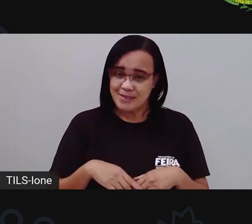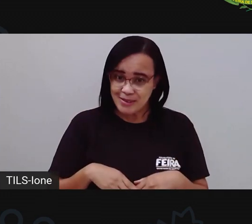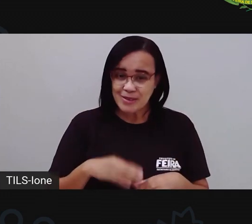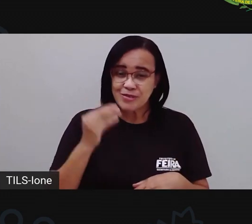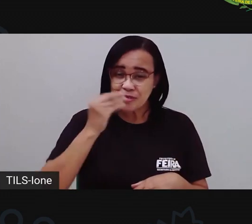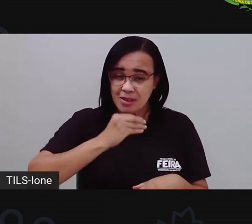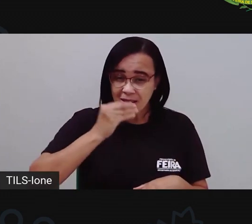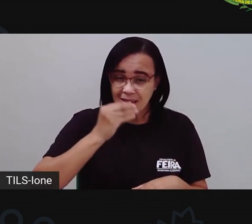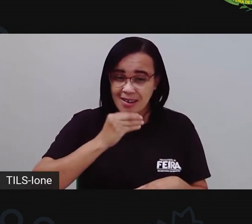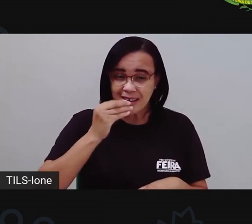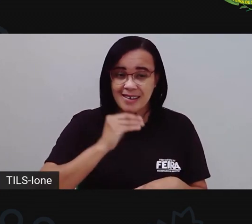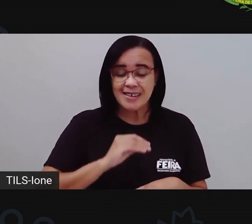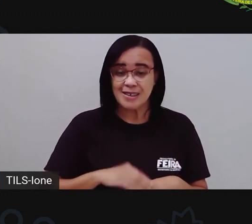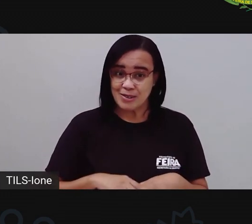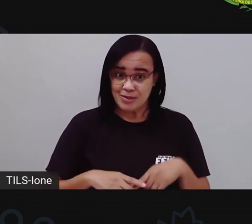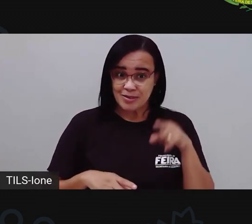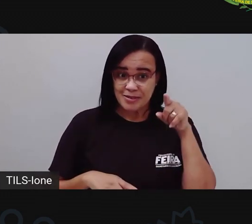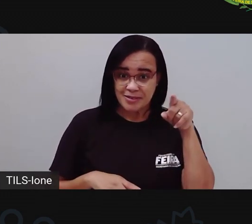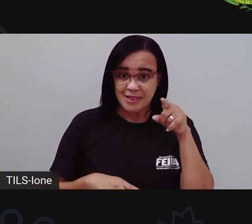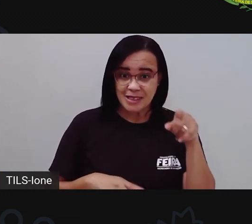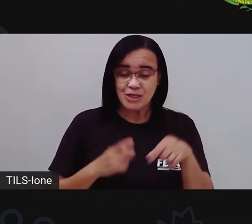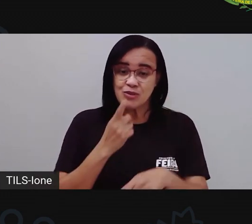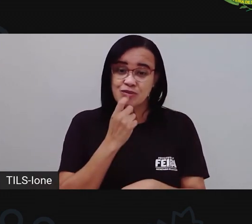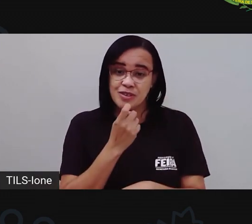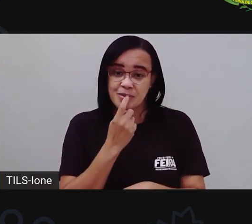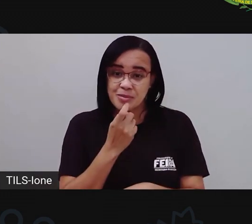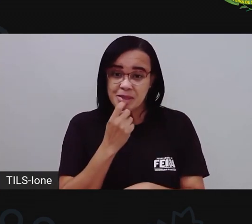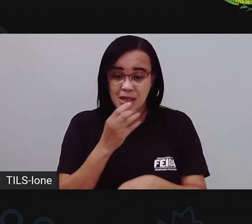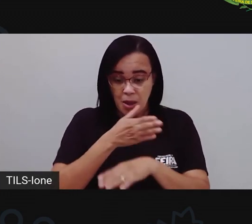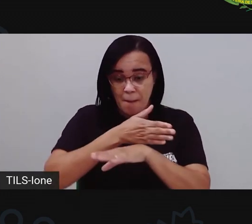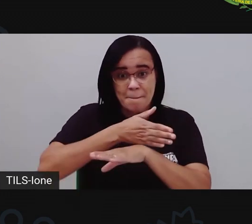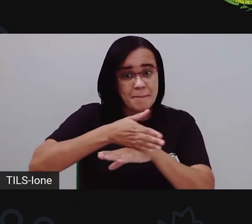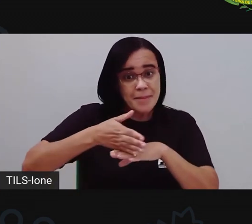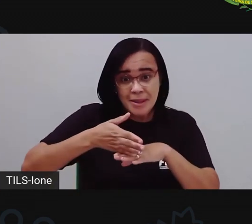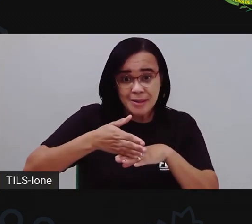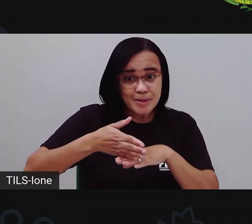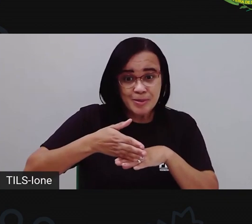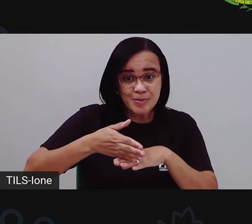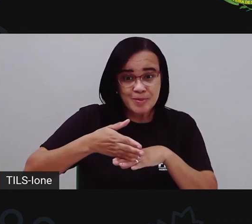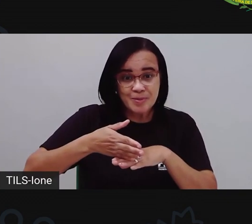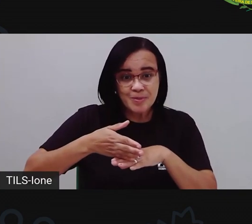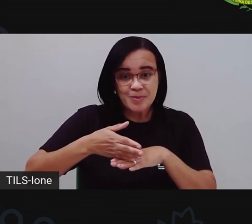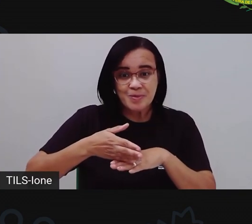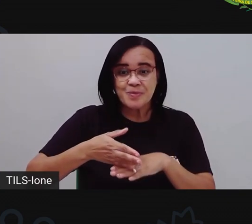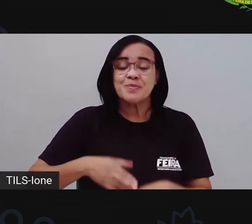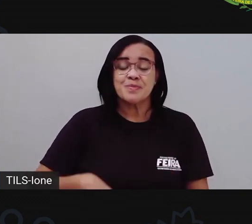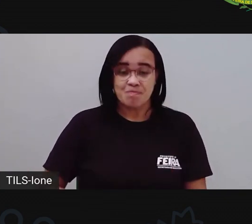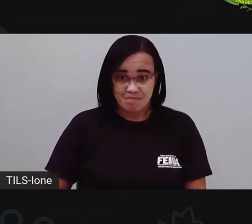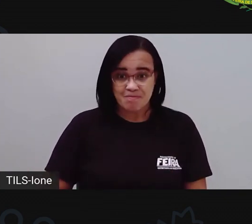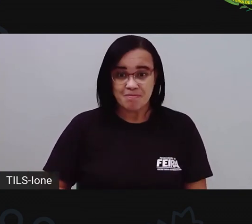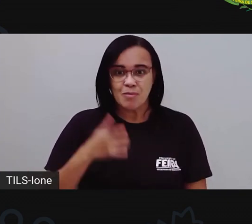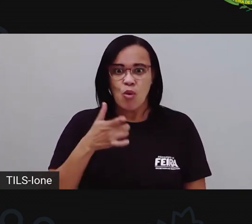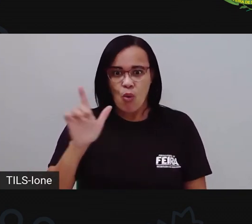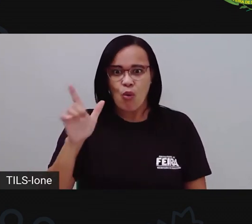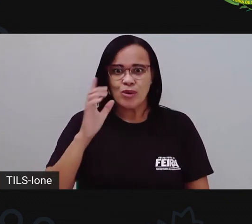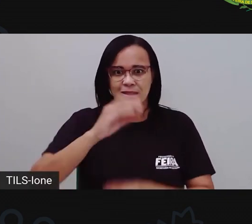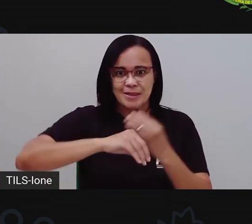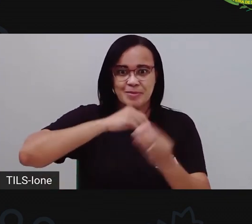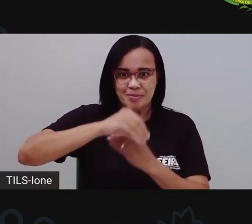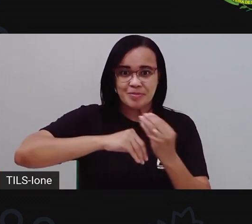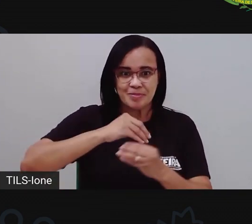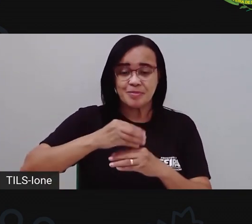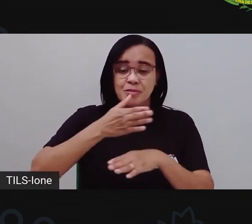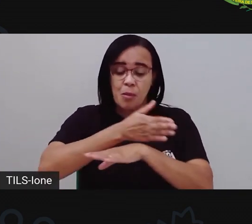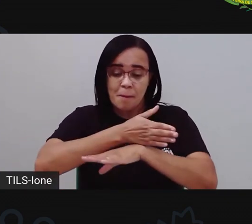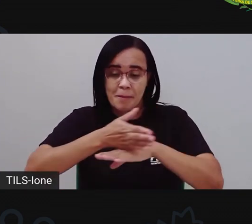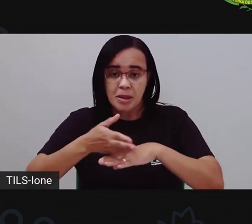legal. Do vermelho e do branco. Vamos fazer outra mistura agora, ó. Usando o